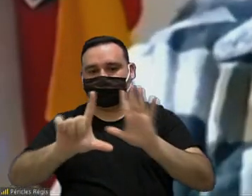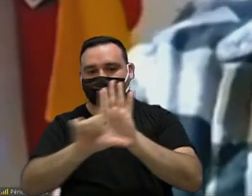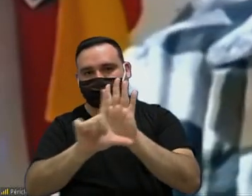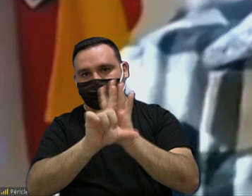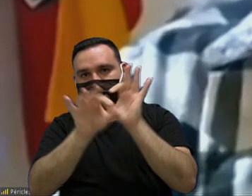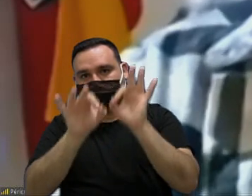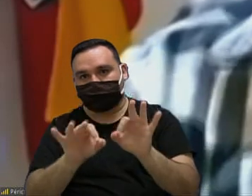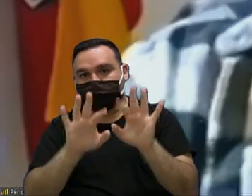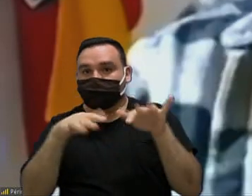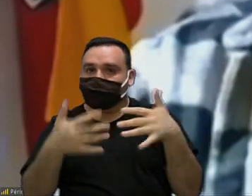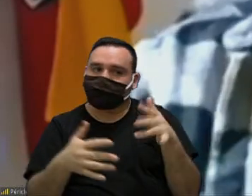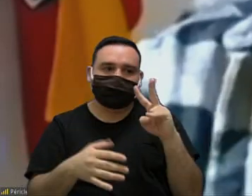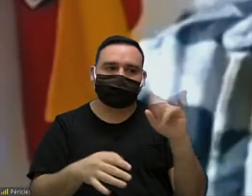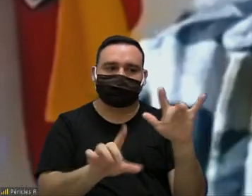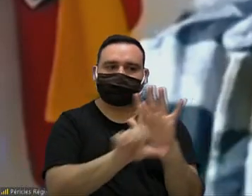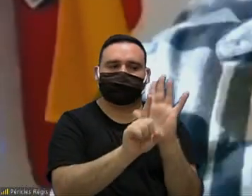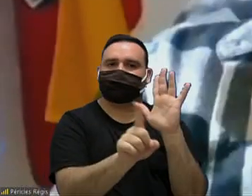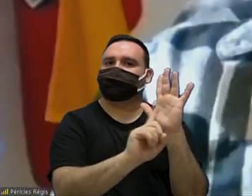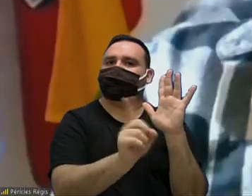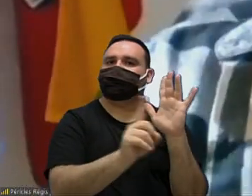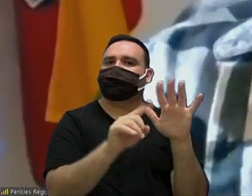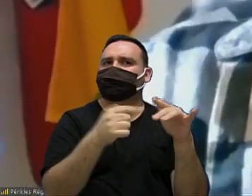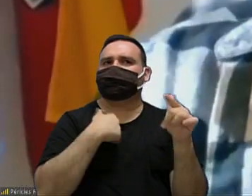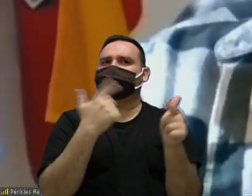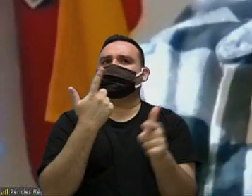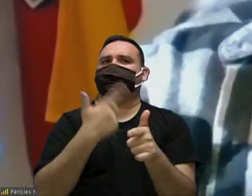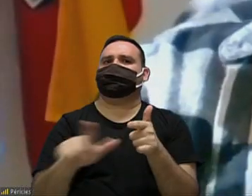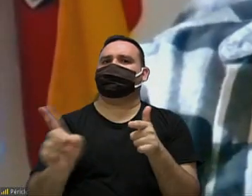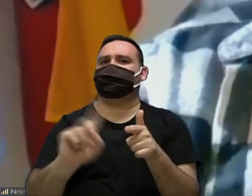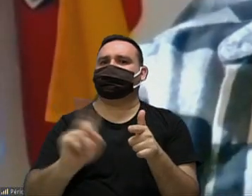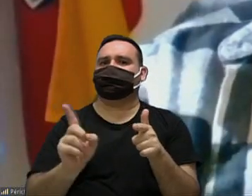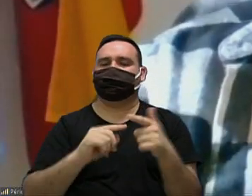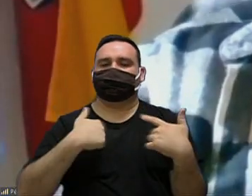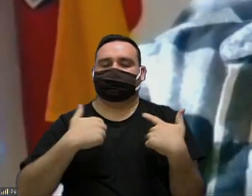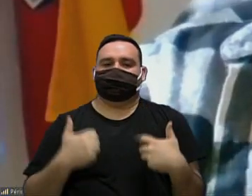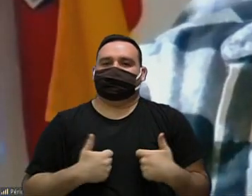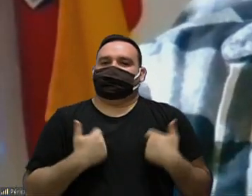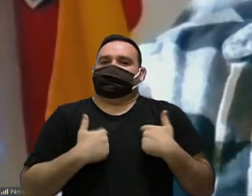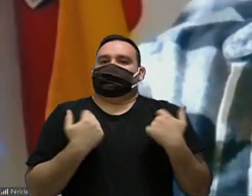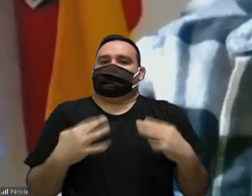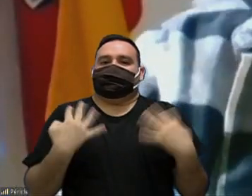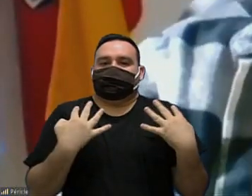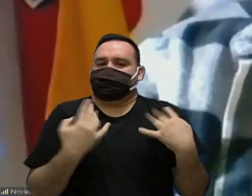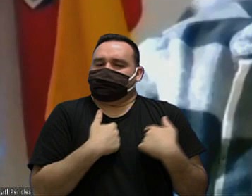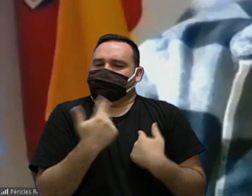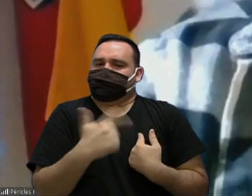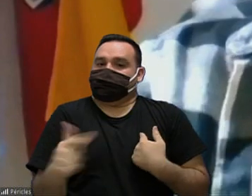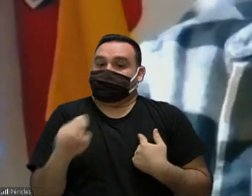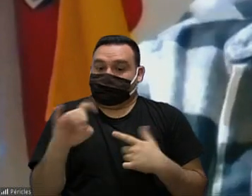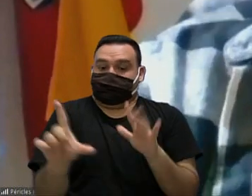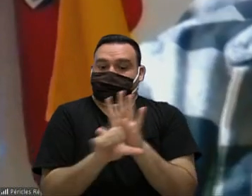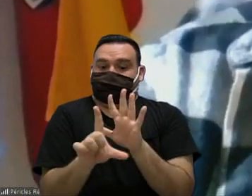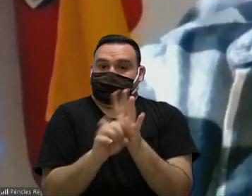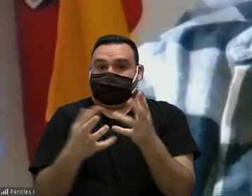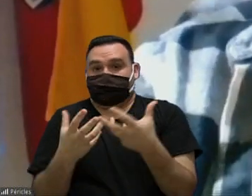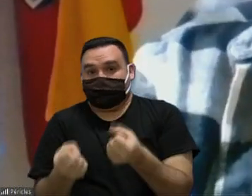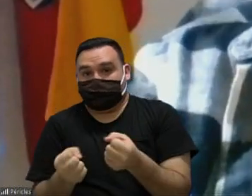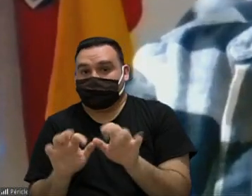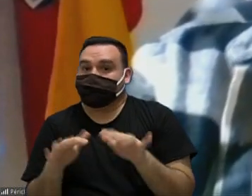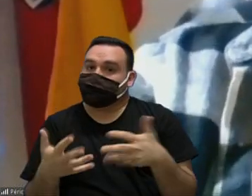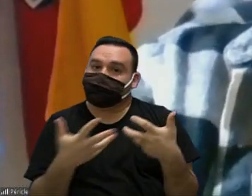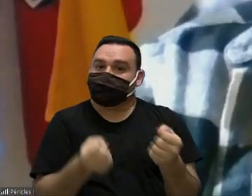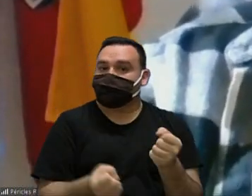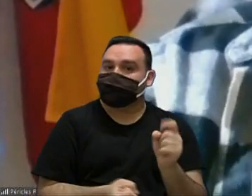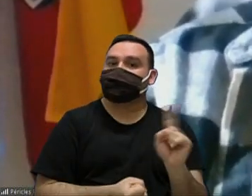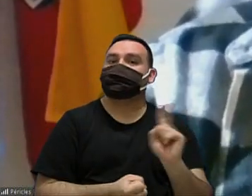lei ou não eu não tenho problema algum com com o ego vocês sabem disso se a lei for aprovada ou não né estou